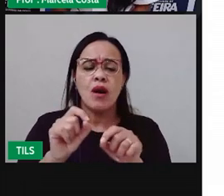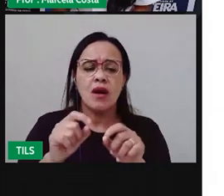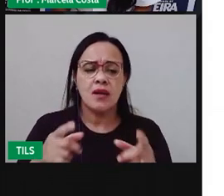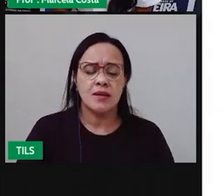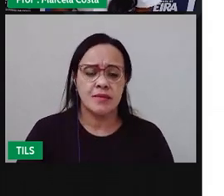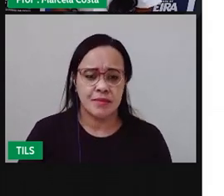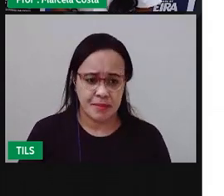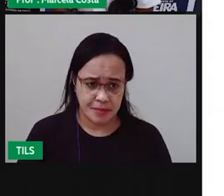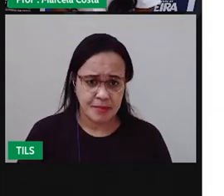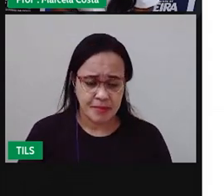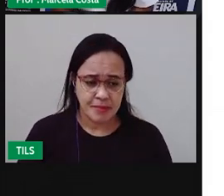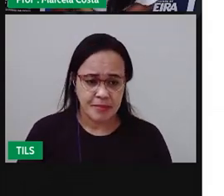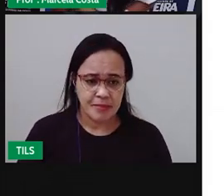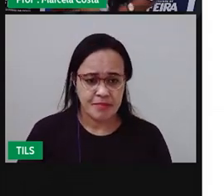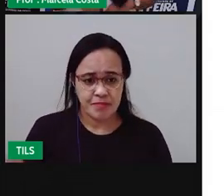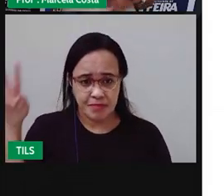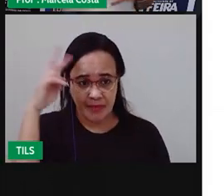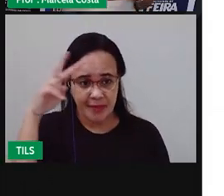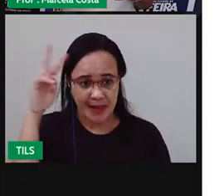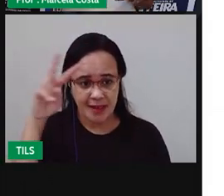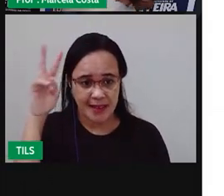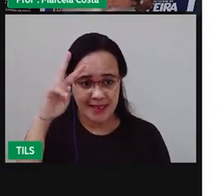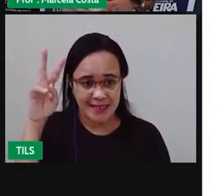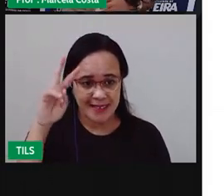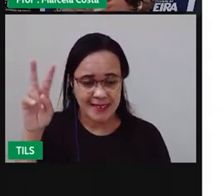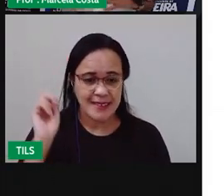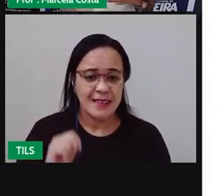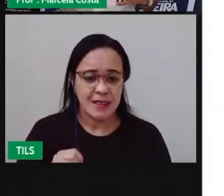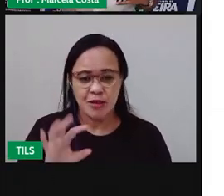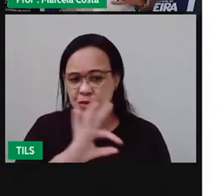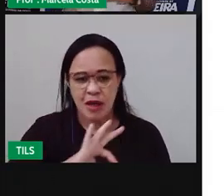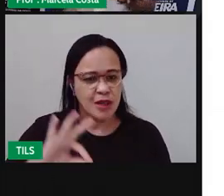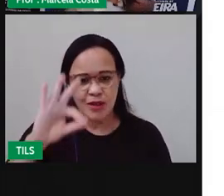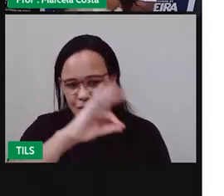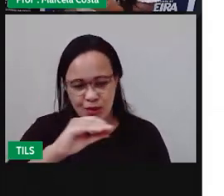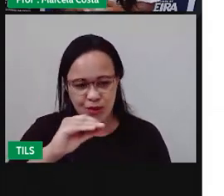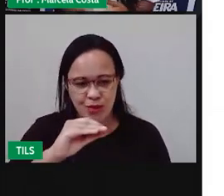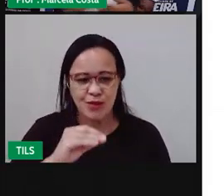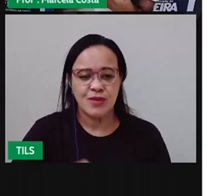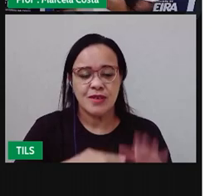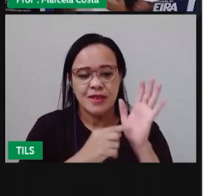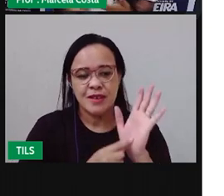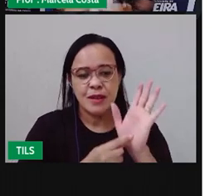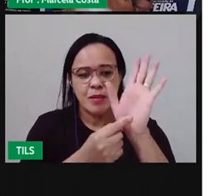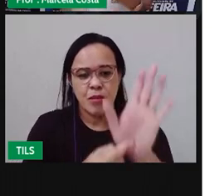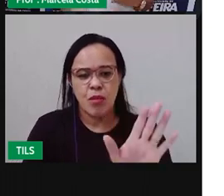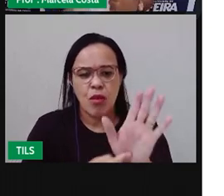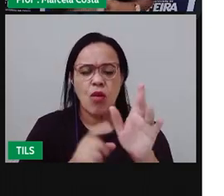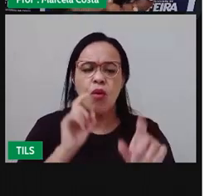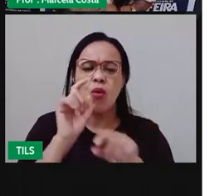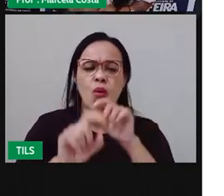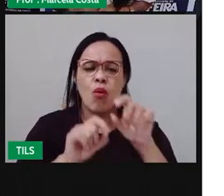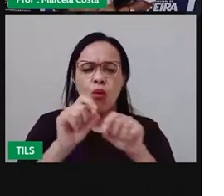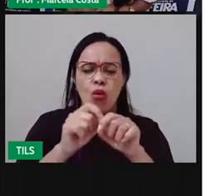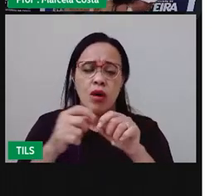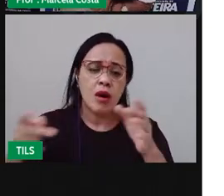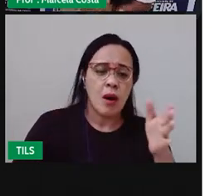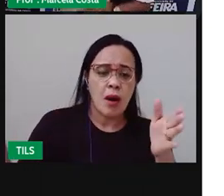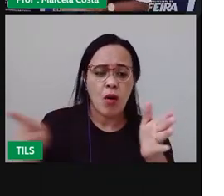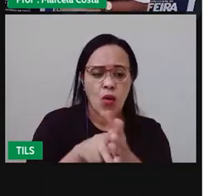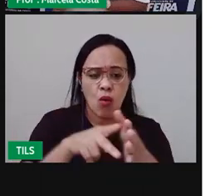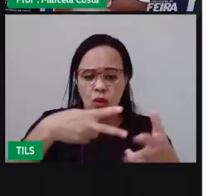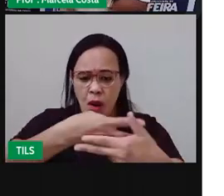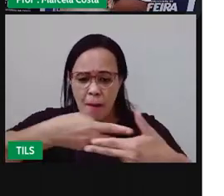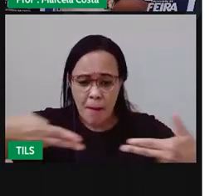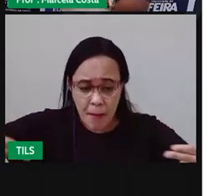crianças, que as xilogravuras, elas, de maneira geral, elas retratam elementos da cultura nordestina